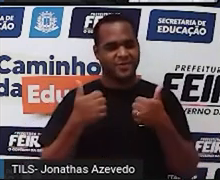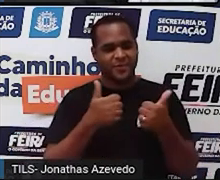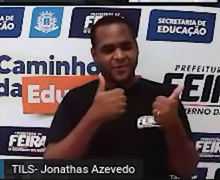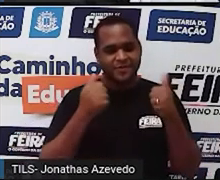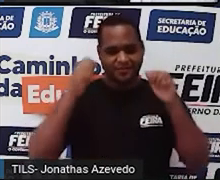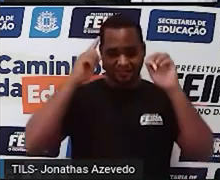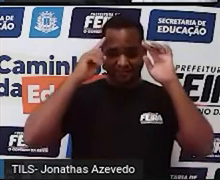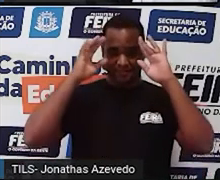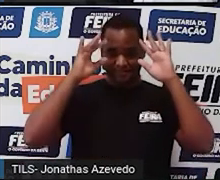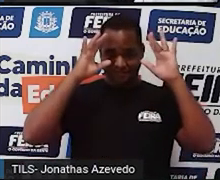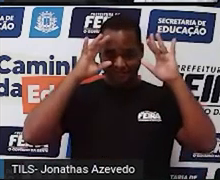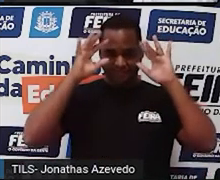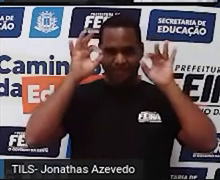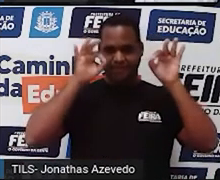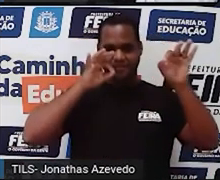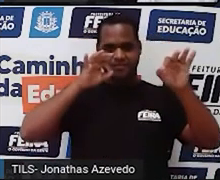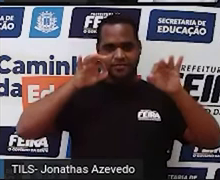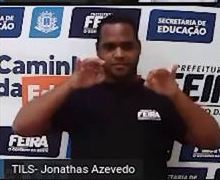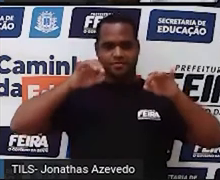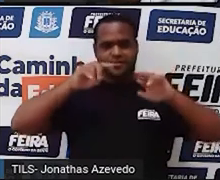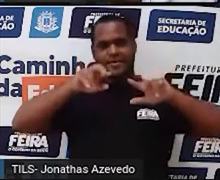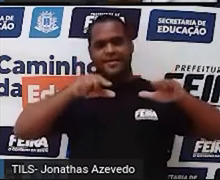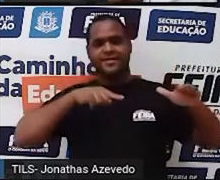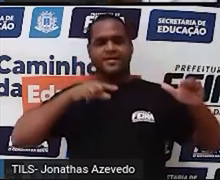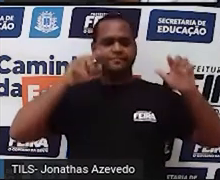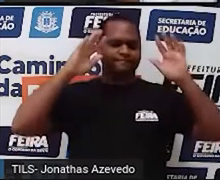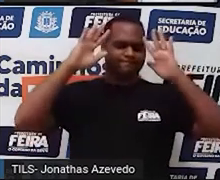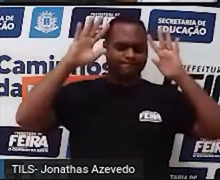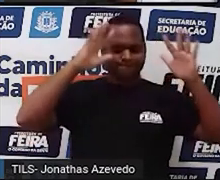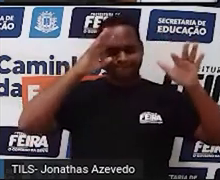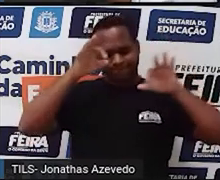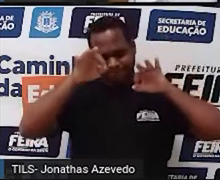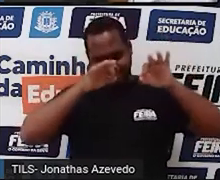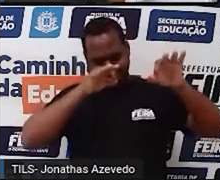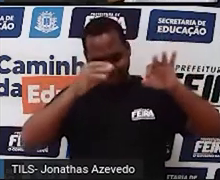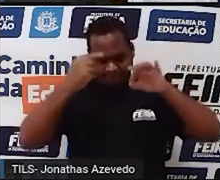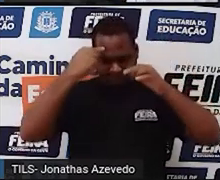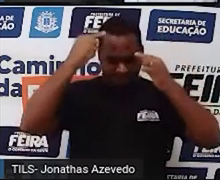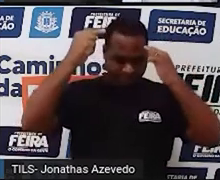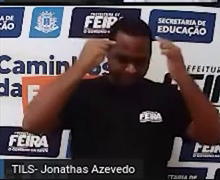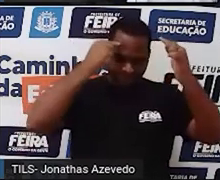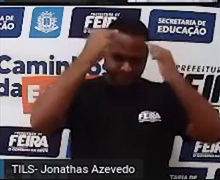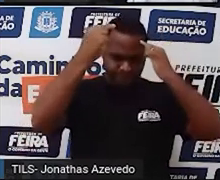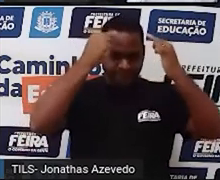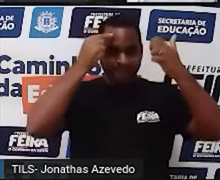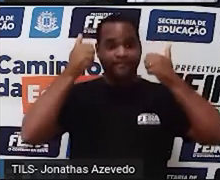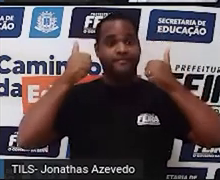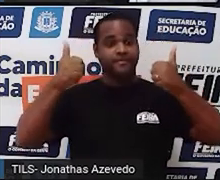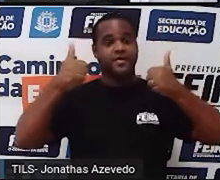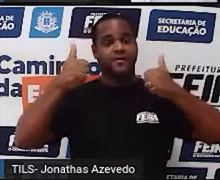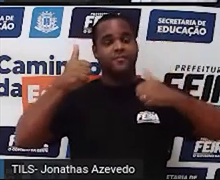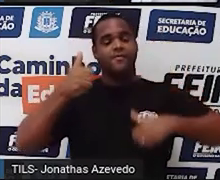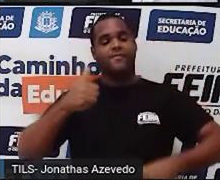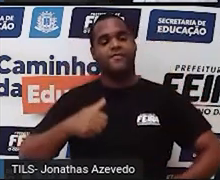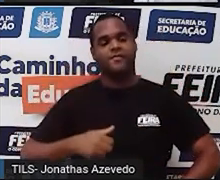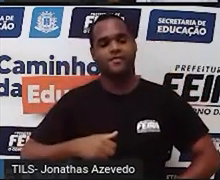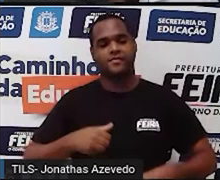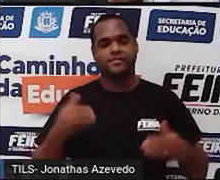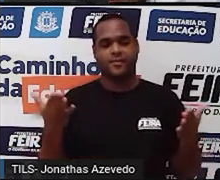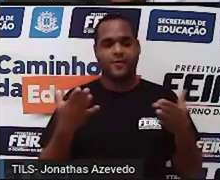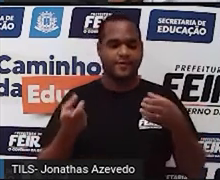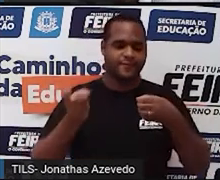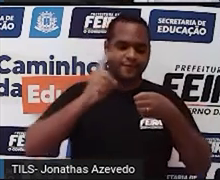cérebro, deixamos ele organizar as nossas ideias, certo? E agora a gente